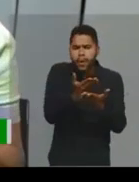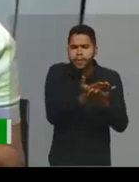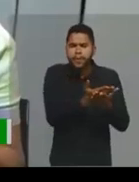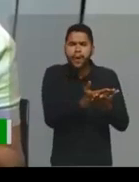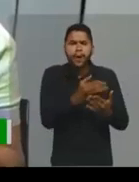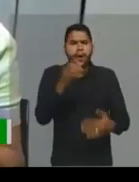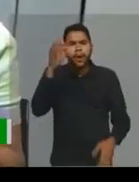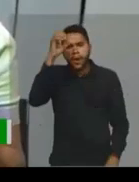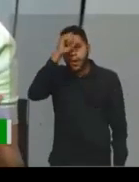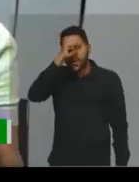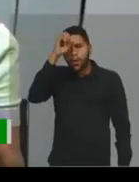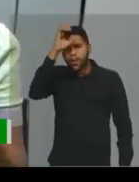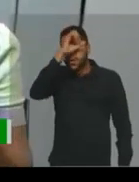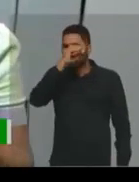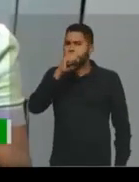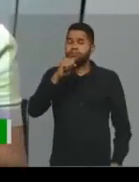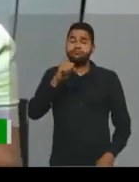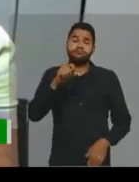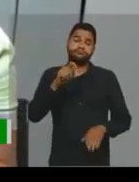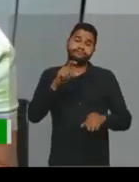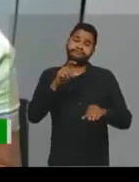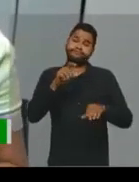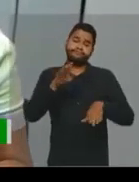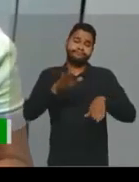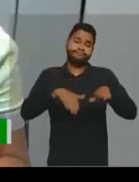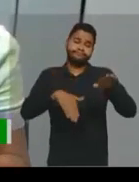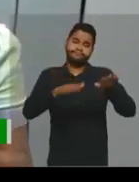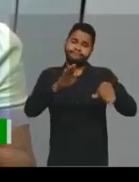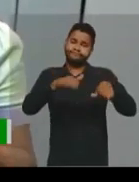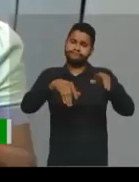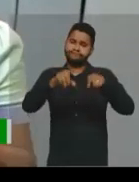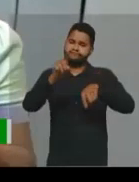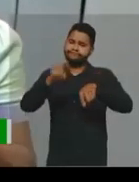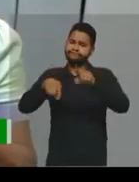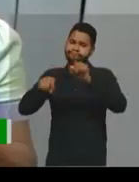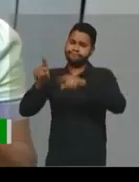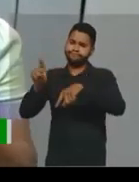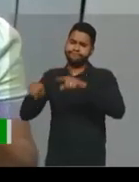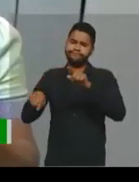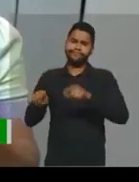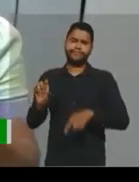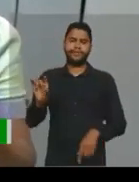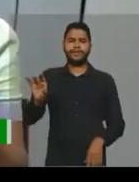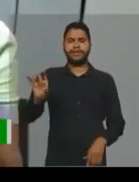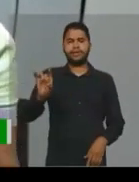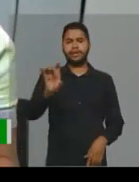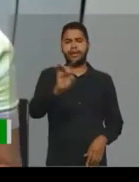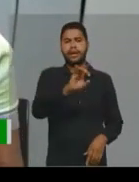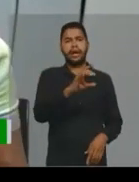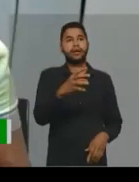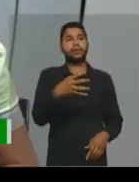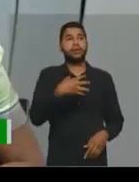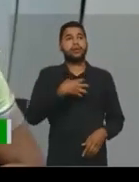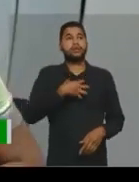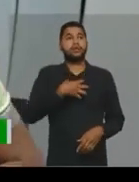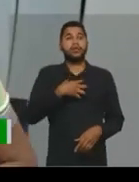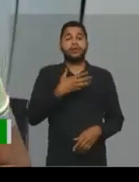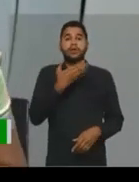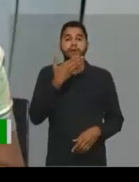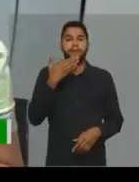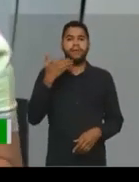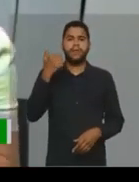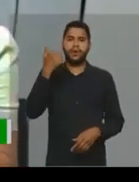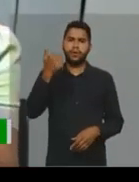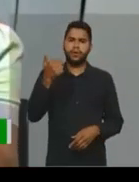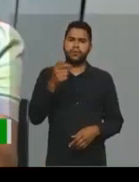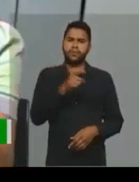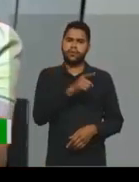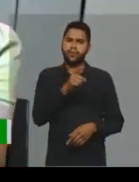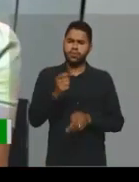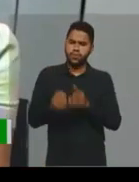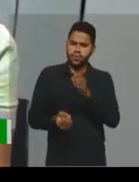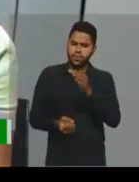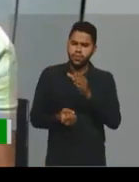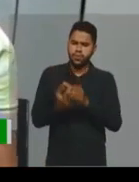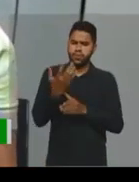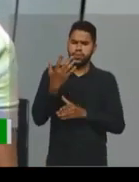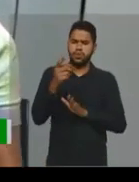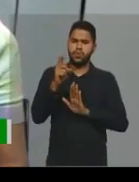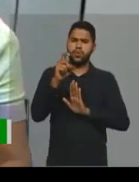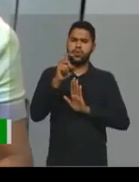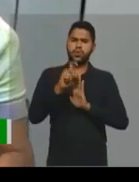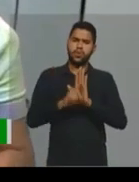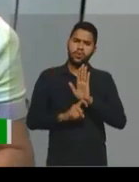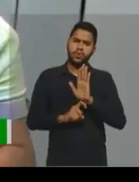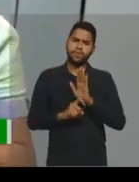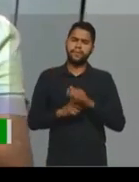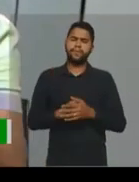aprender, depende de cada pessoa como ele se sente melhor. Então, para você produzir um texto,